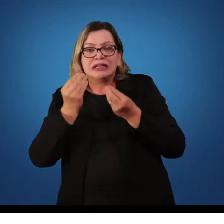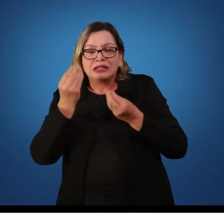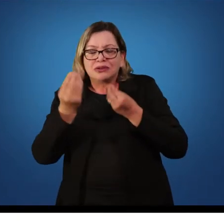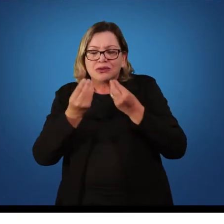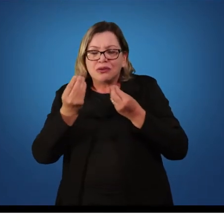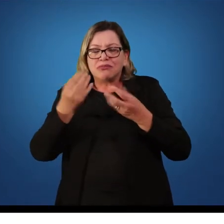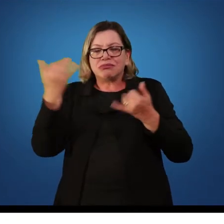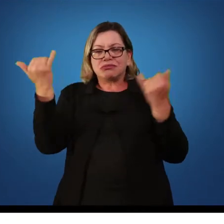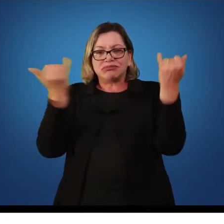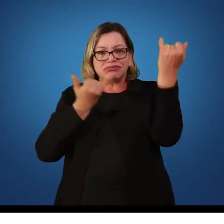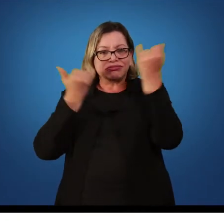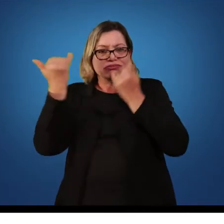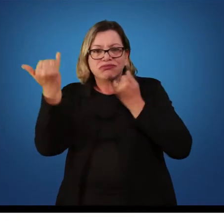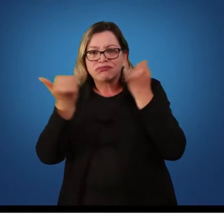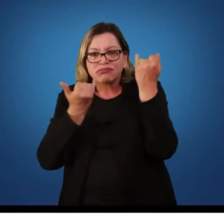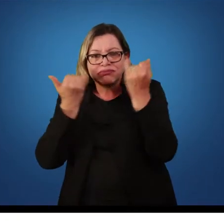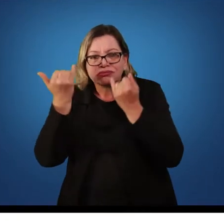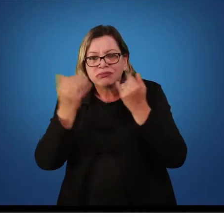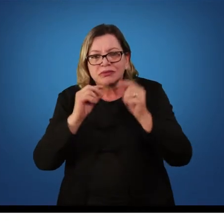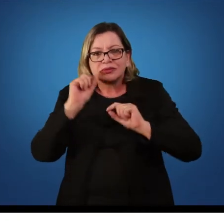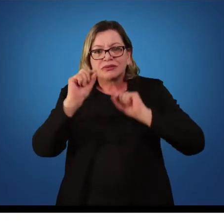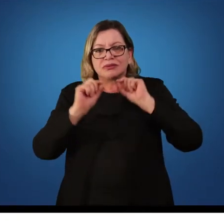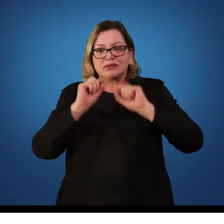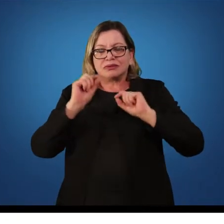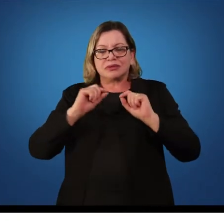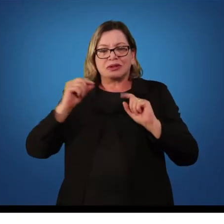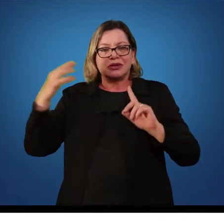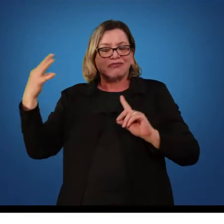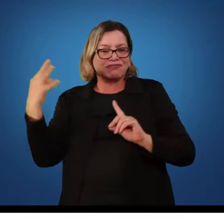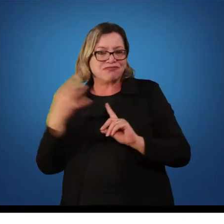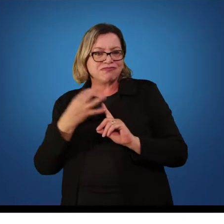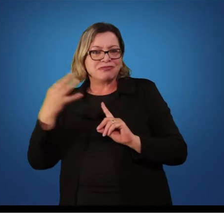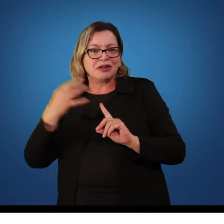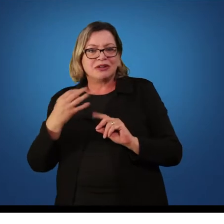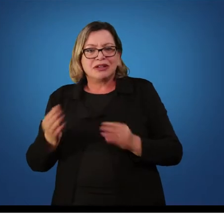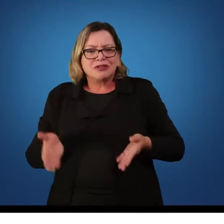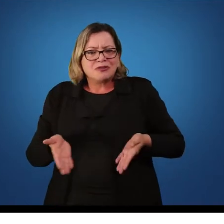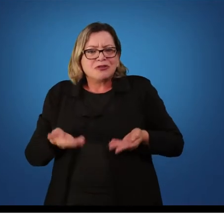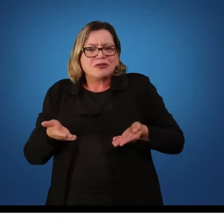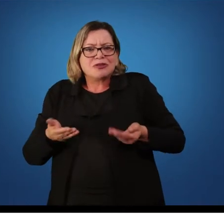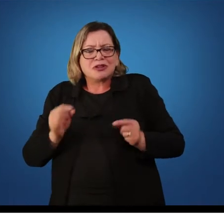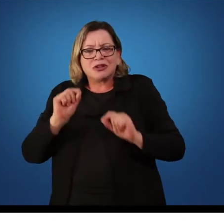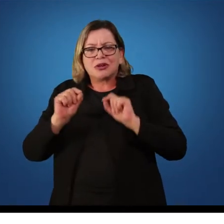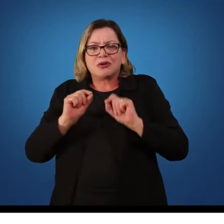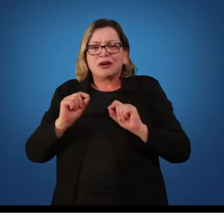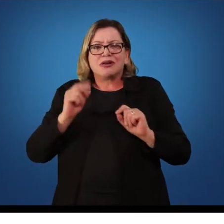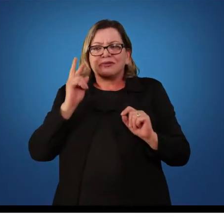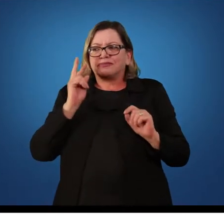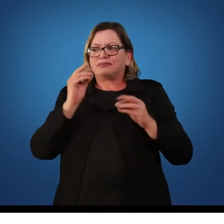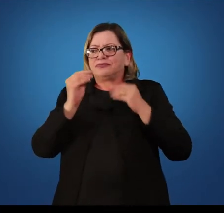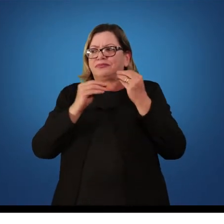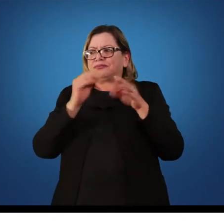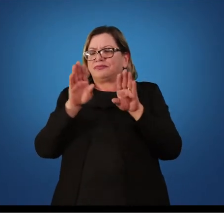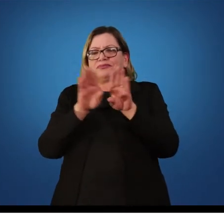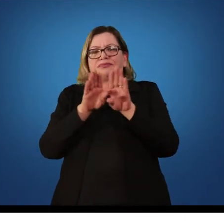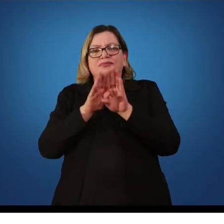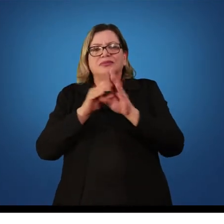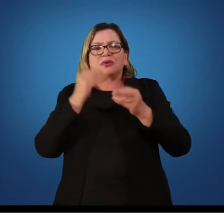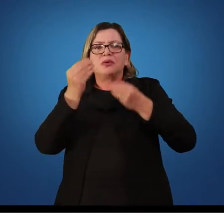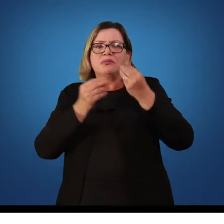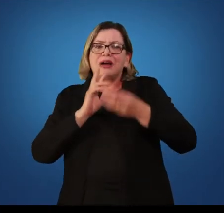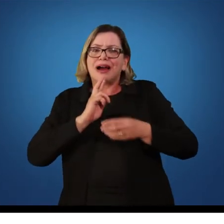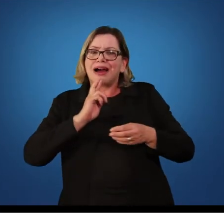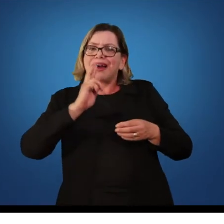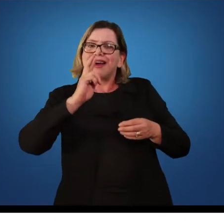informações por meio dos estímulos como uma entrada e da resposta